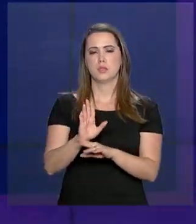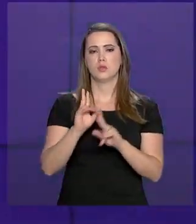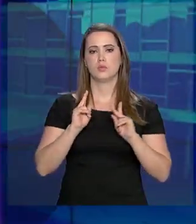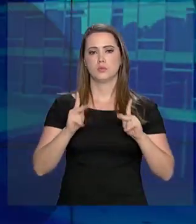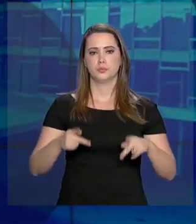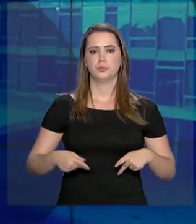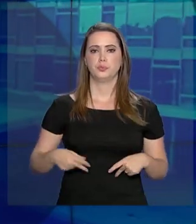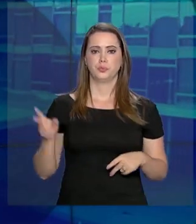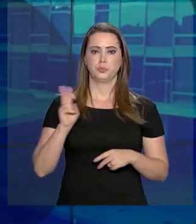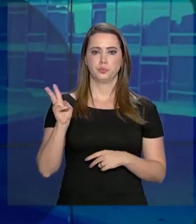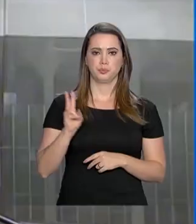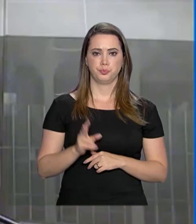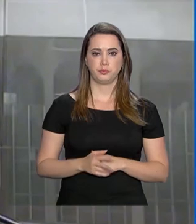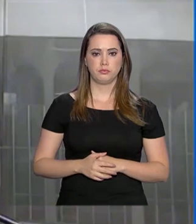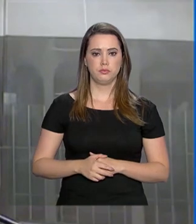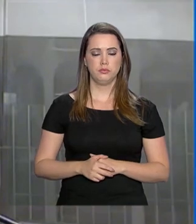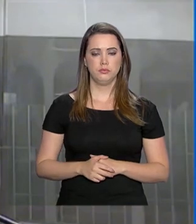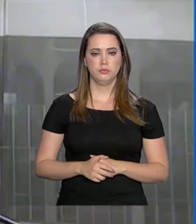humanitária à Venezuela.